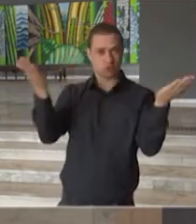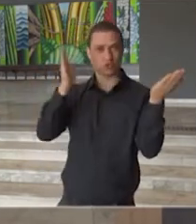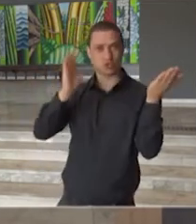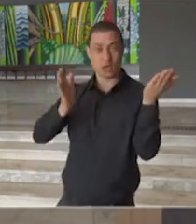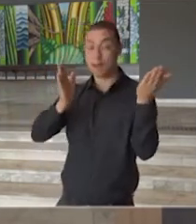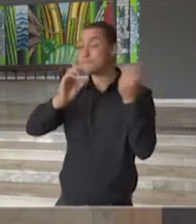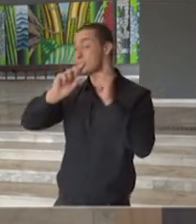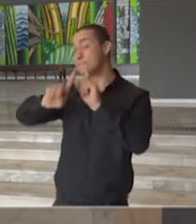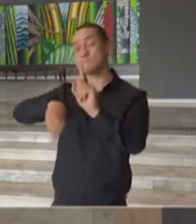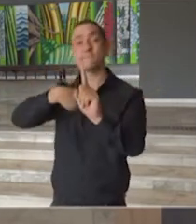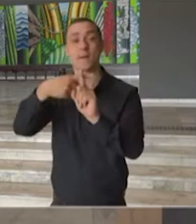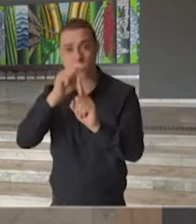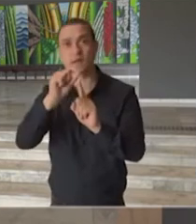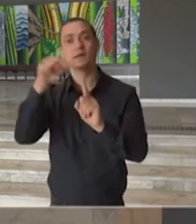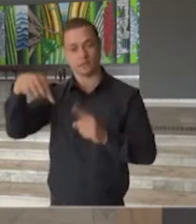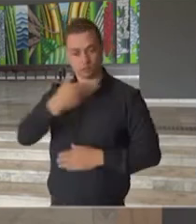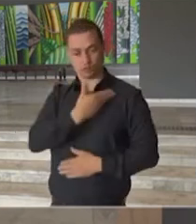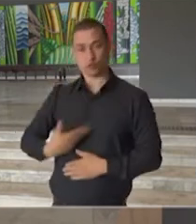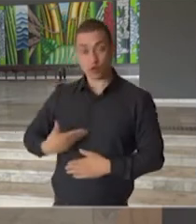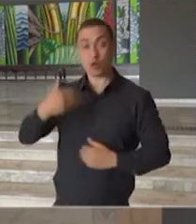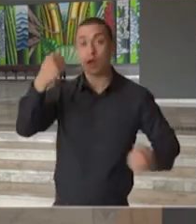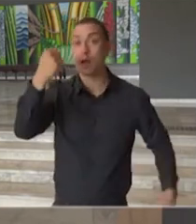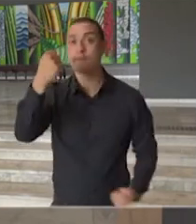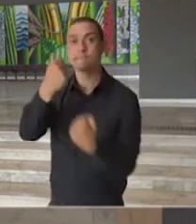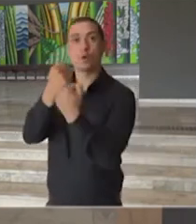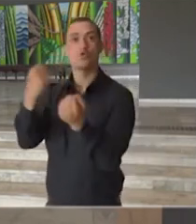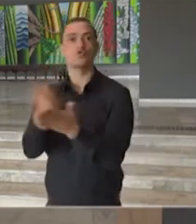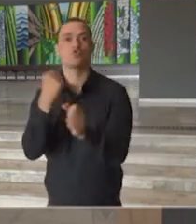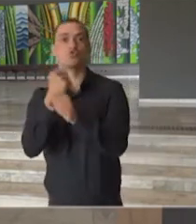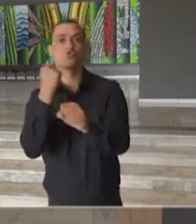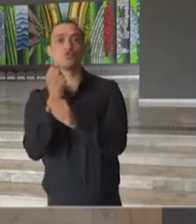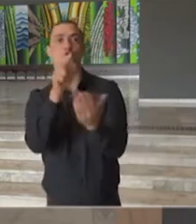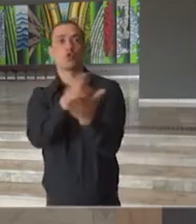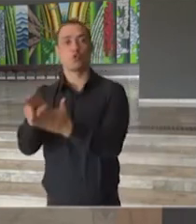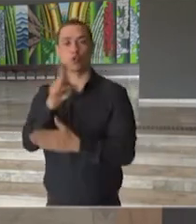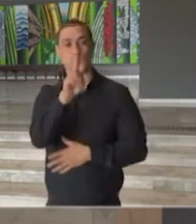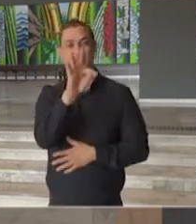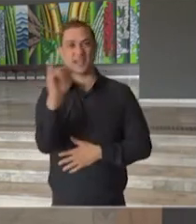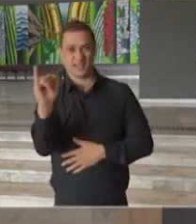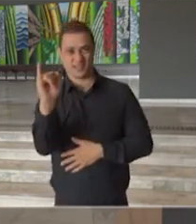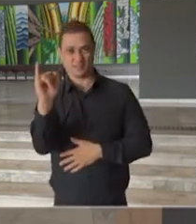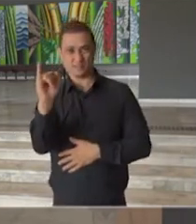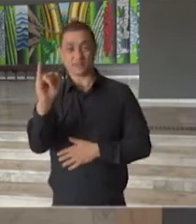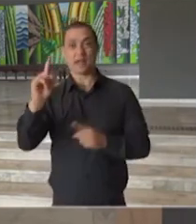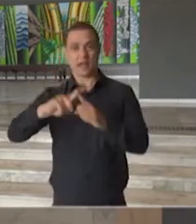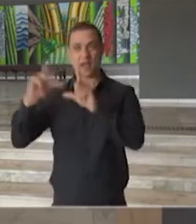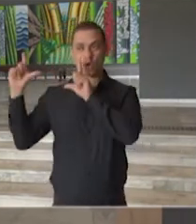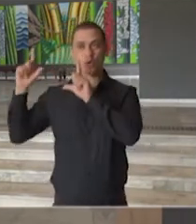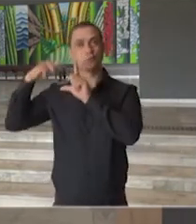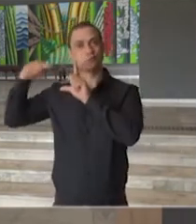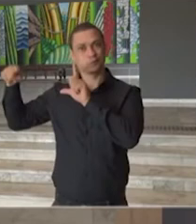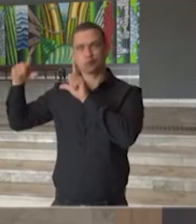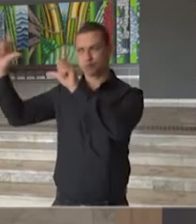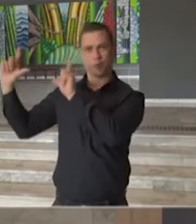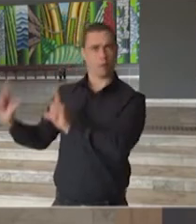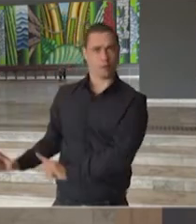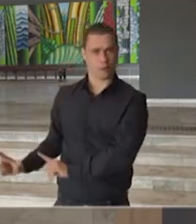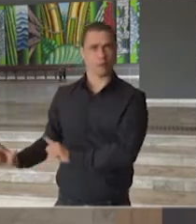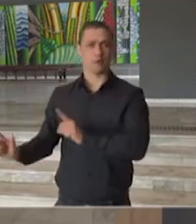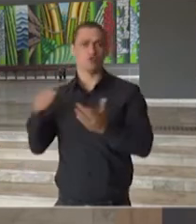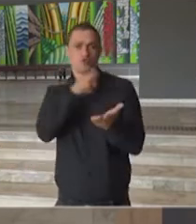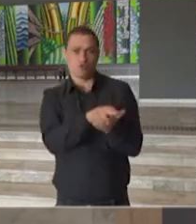apoia com a construção de UTIs, são monitores, são custeios dessas